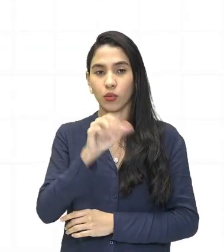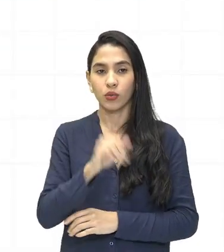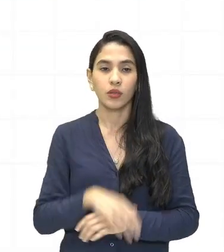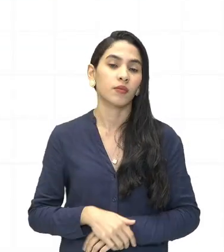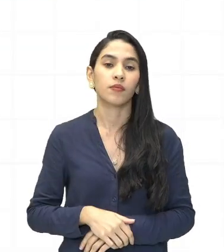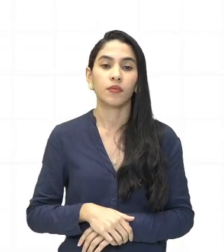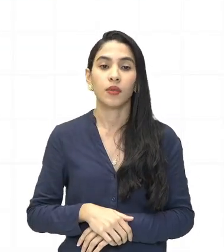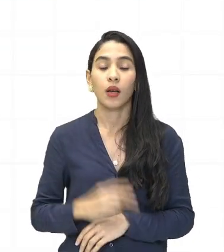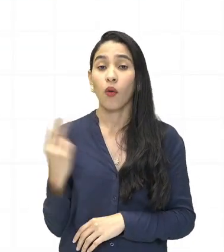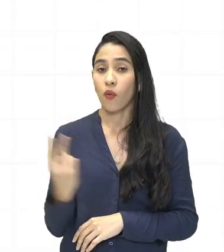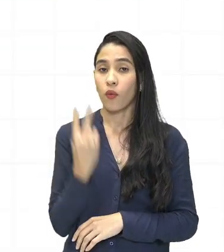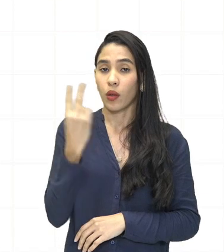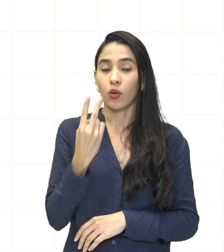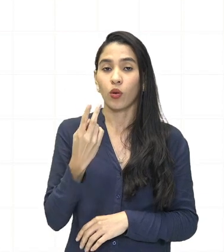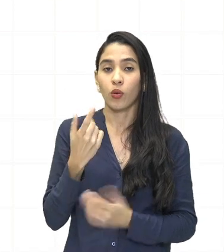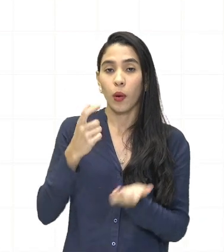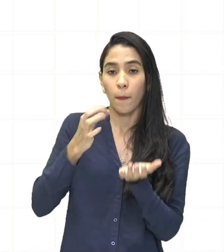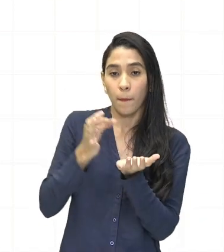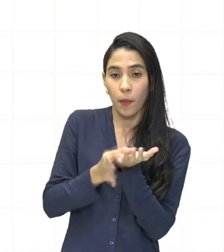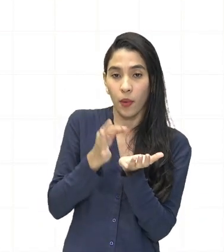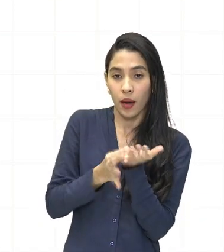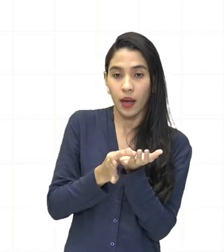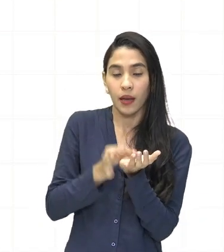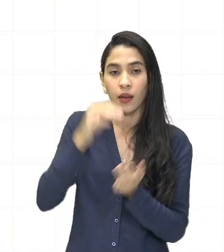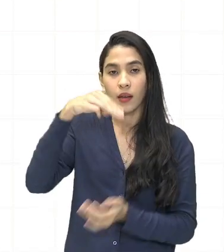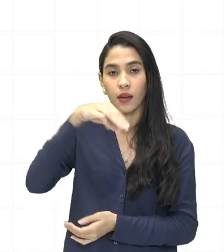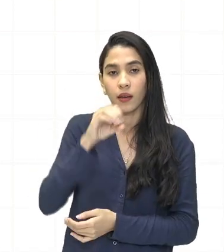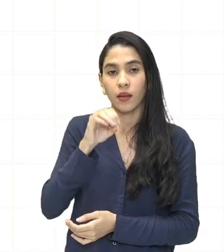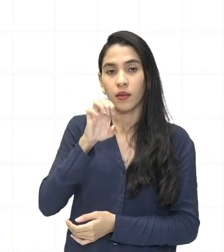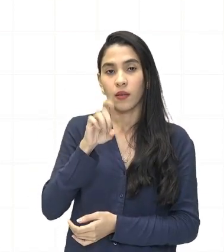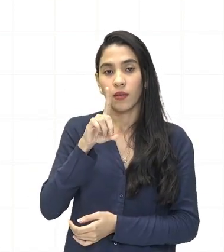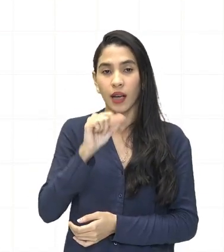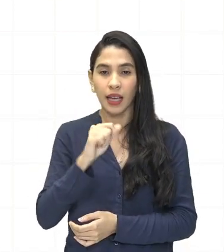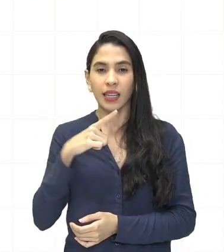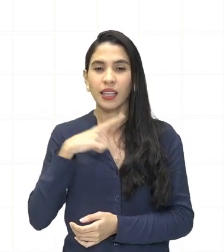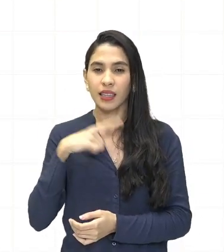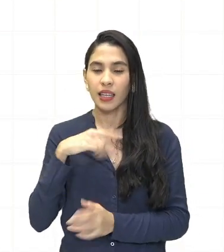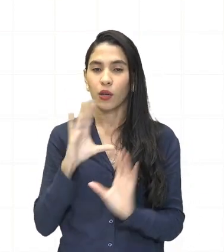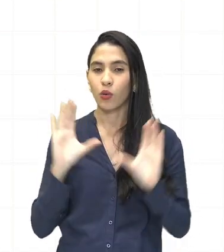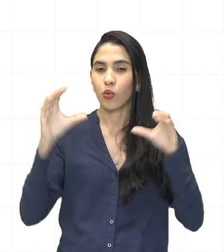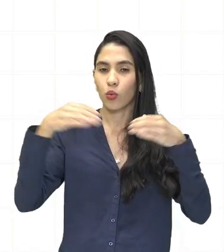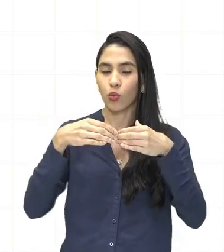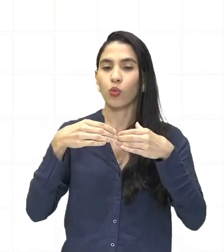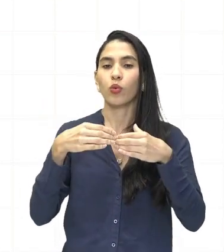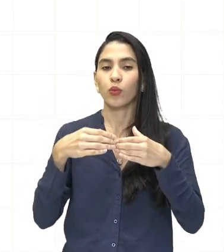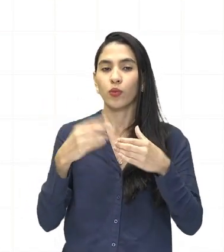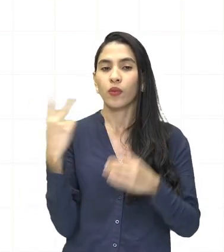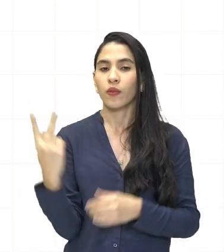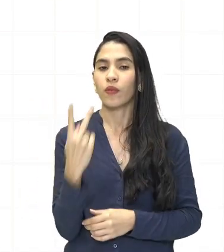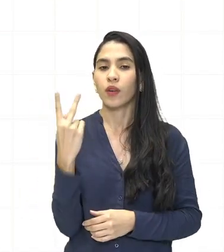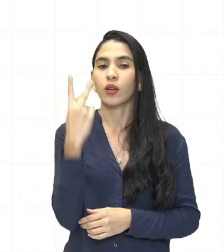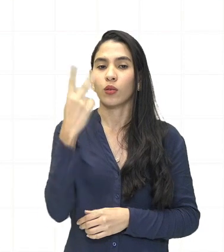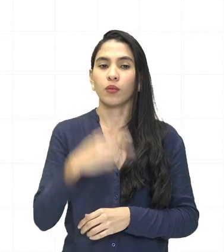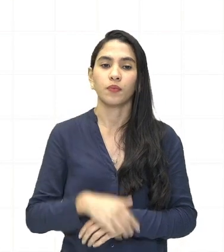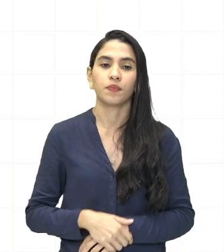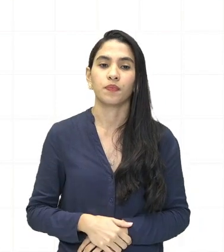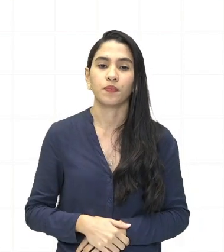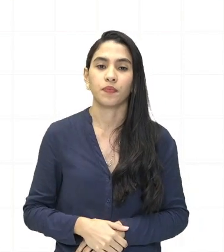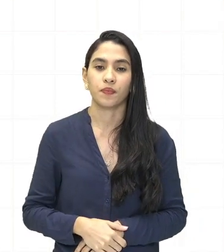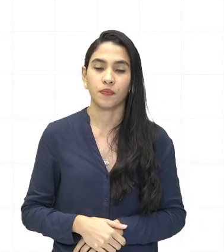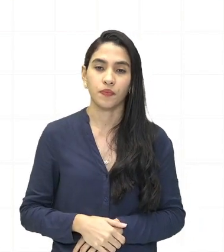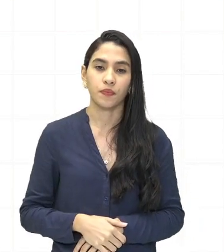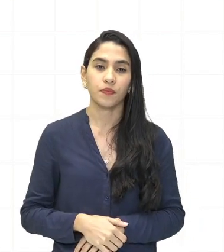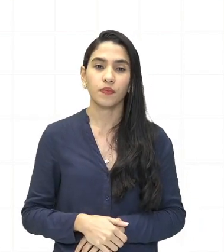moeda, ele passa a representar um conjunto de valores. E eu tenho aí o custo de produção dos produtos.